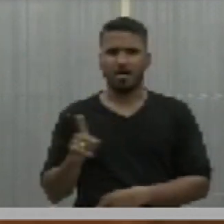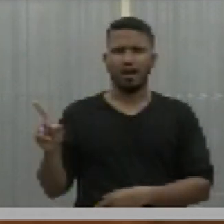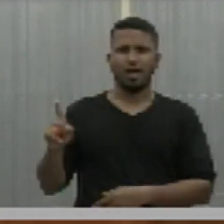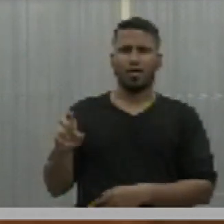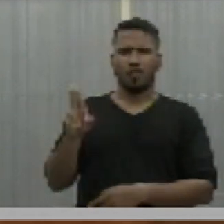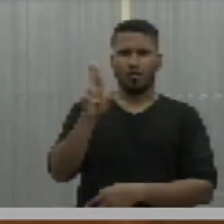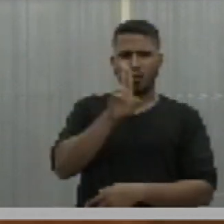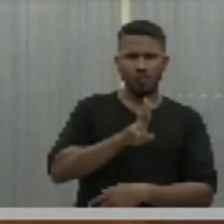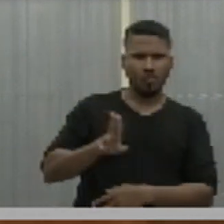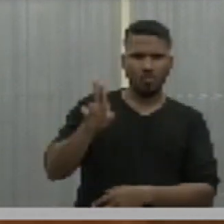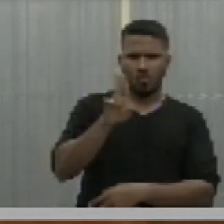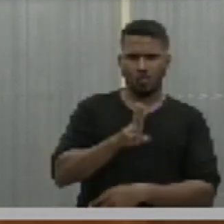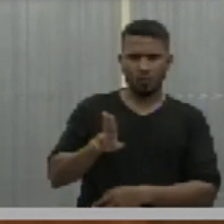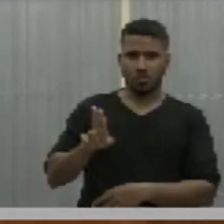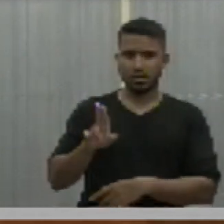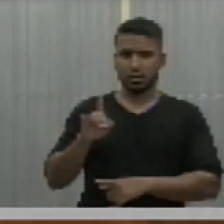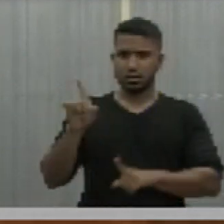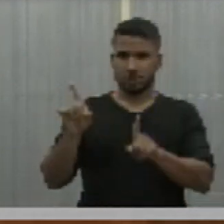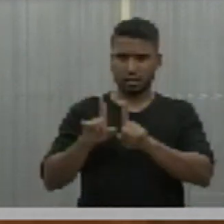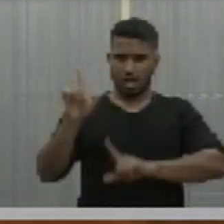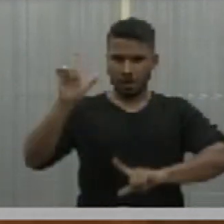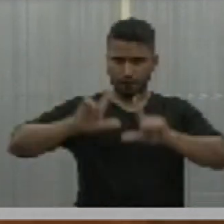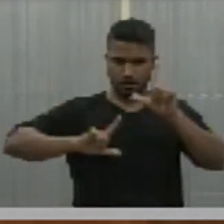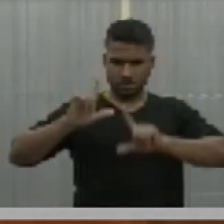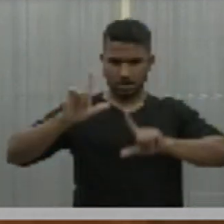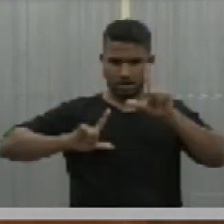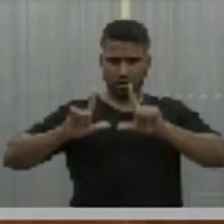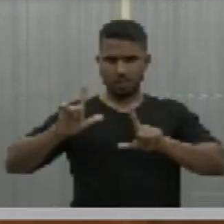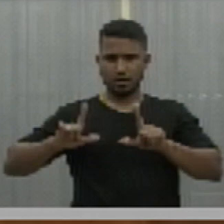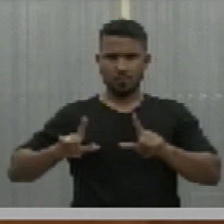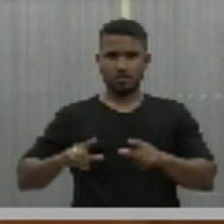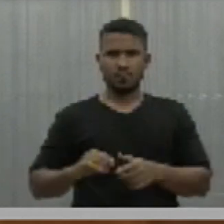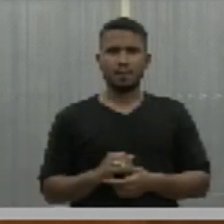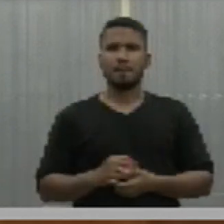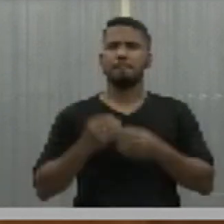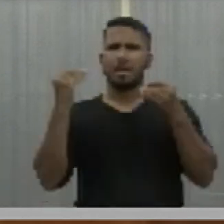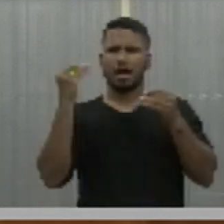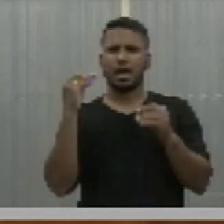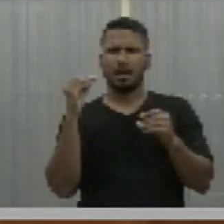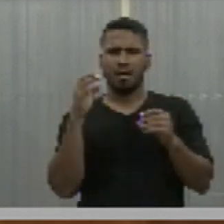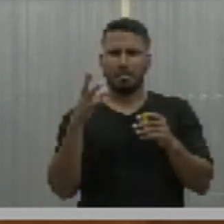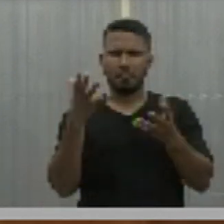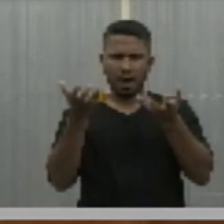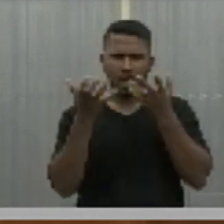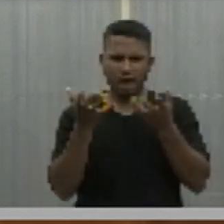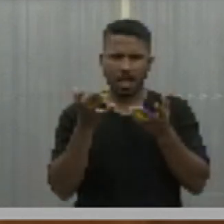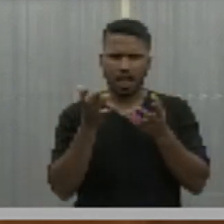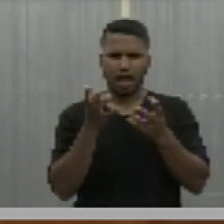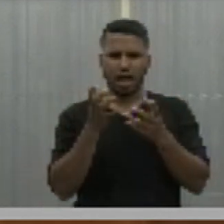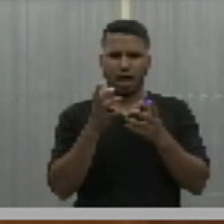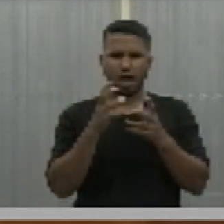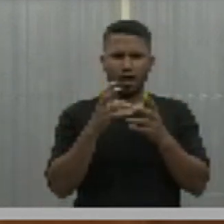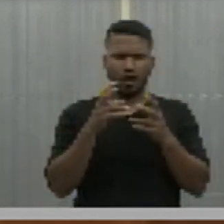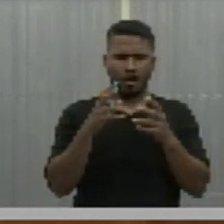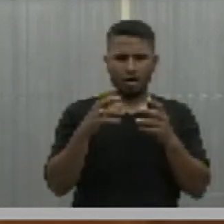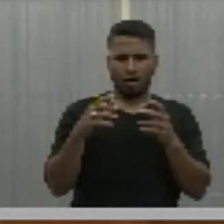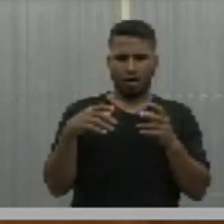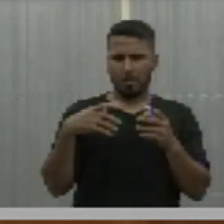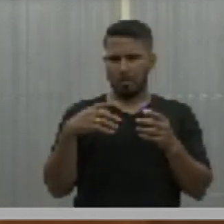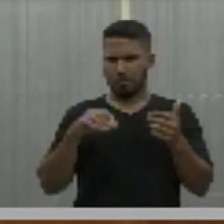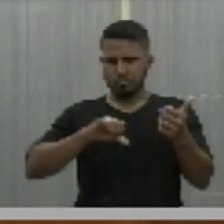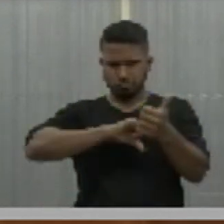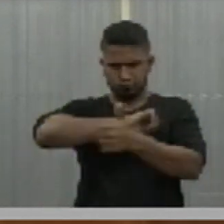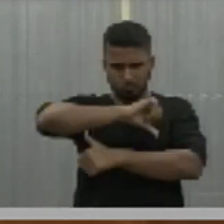meios, uma parte dos meios de comunicação, simplesmente para tentar desviar o foco da investigação,